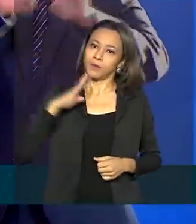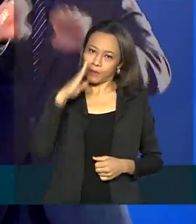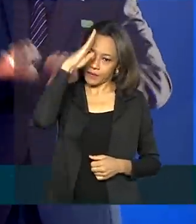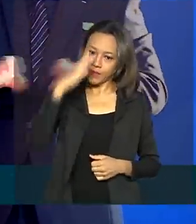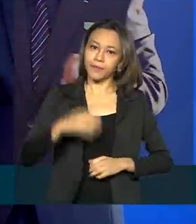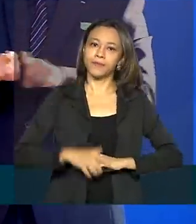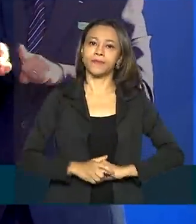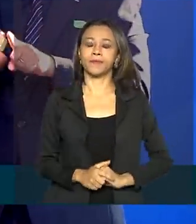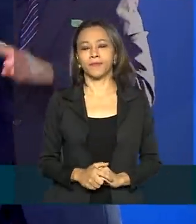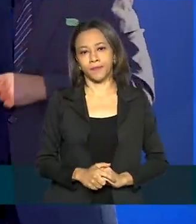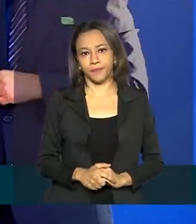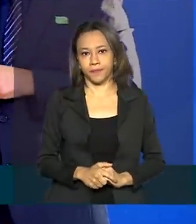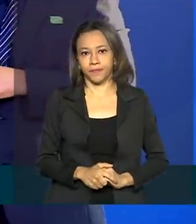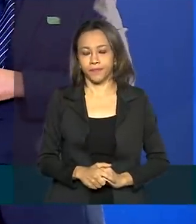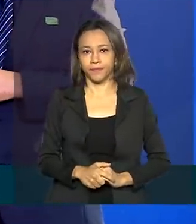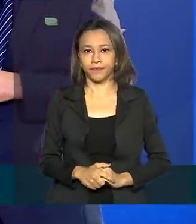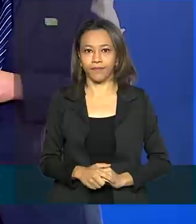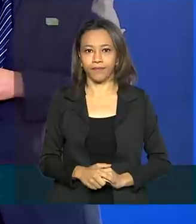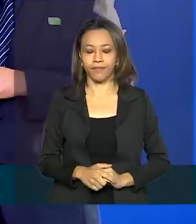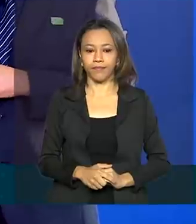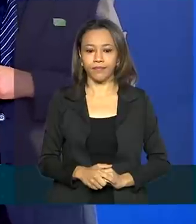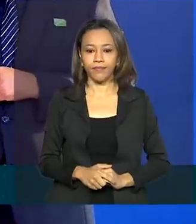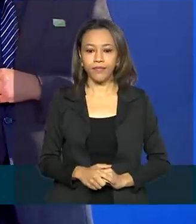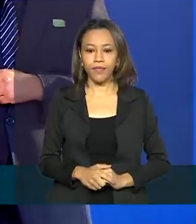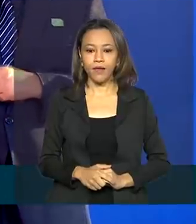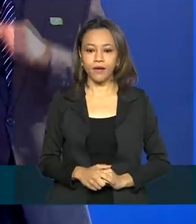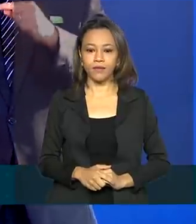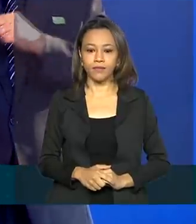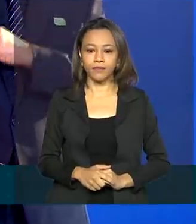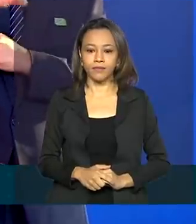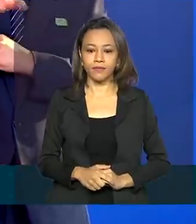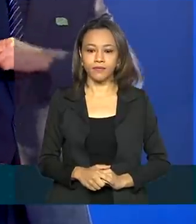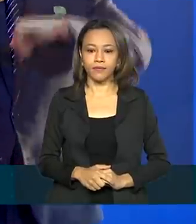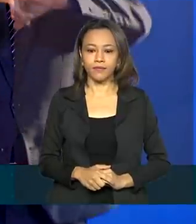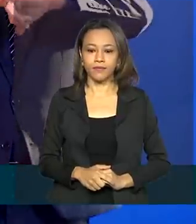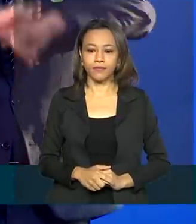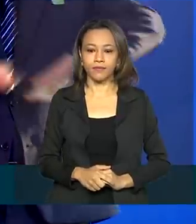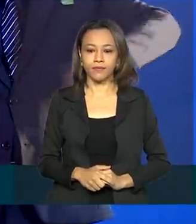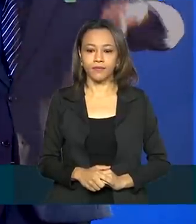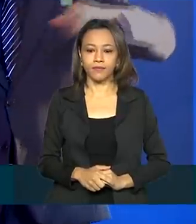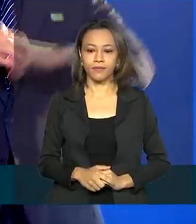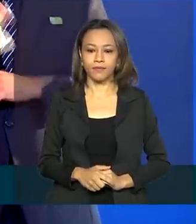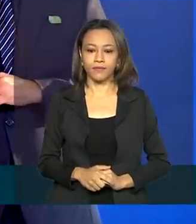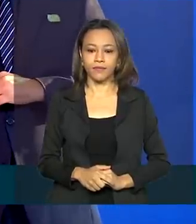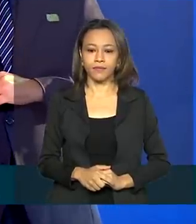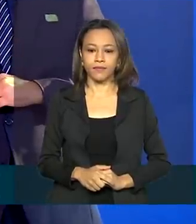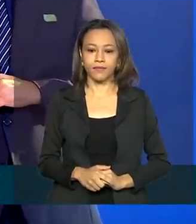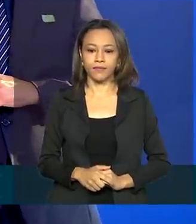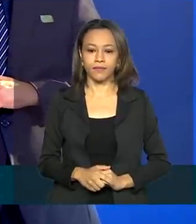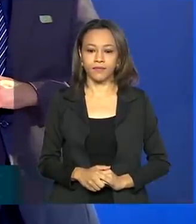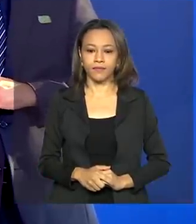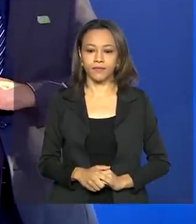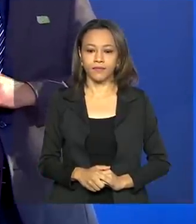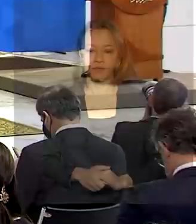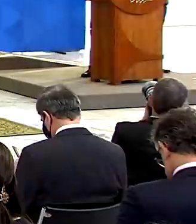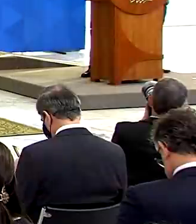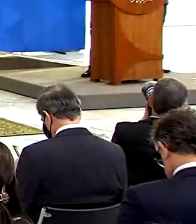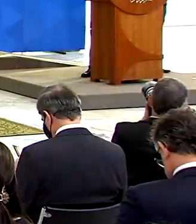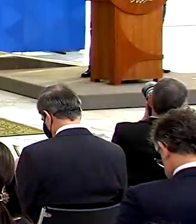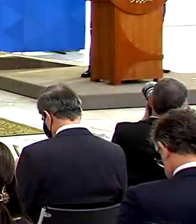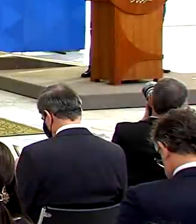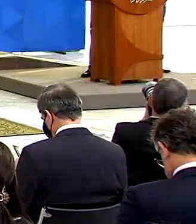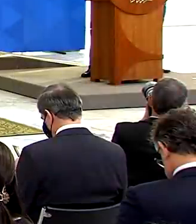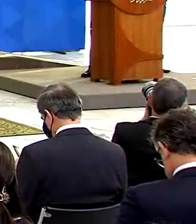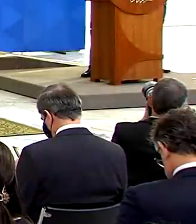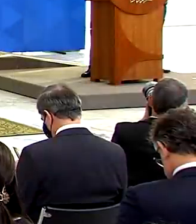Ele vai, daqui a uma ou duas semanas, anunciar duas mil simplificações, algo que nunca foi